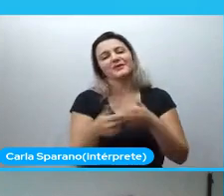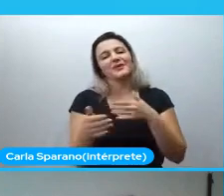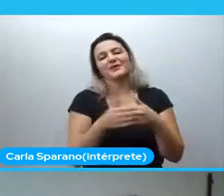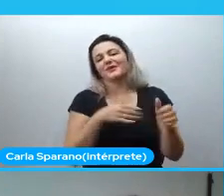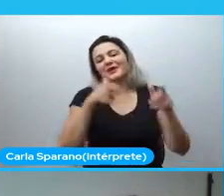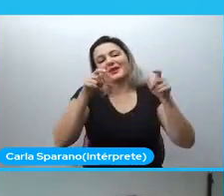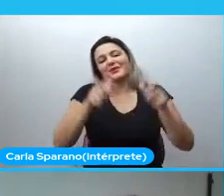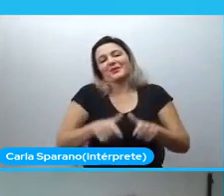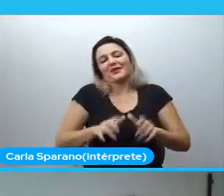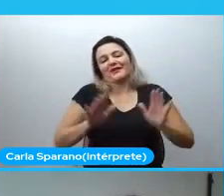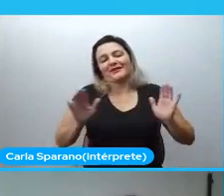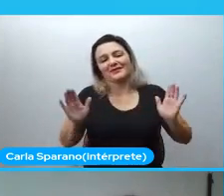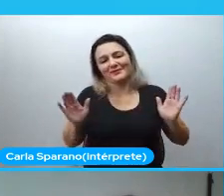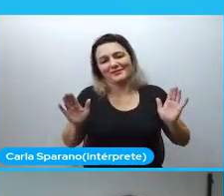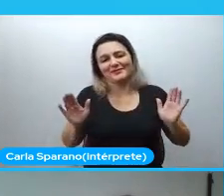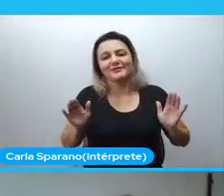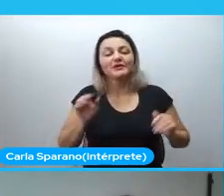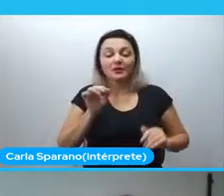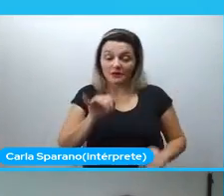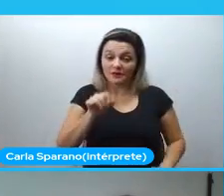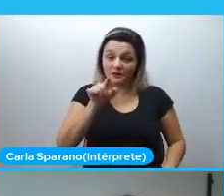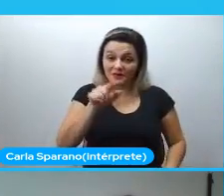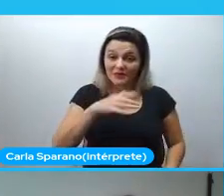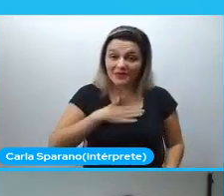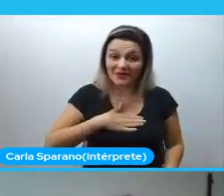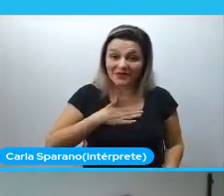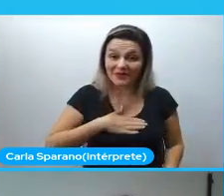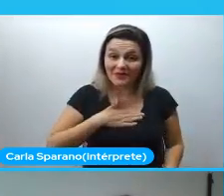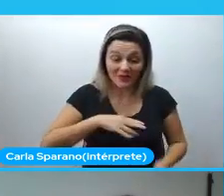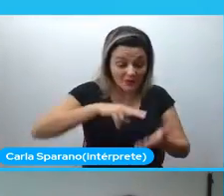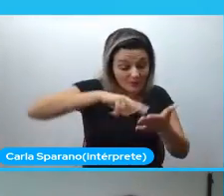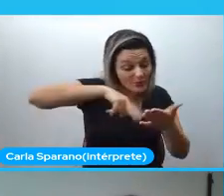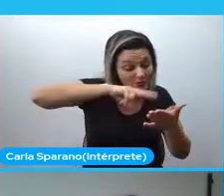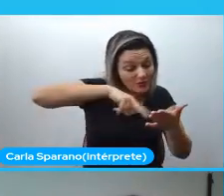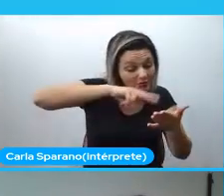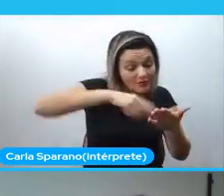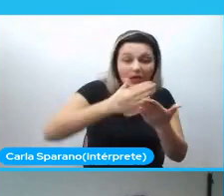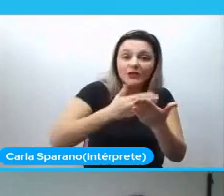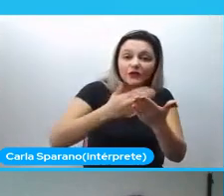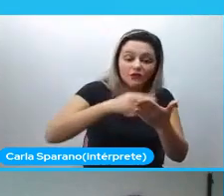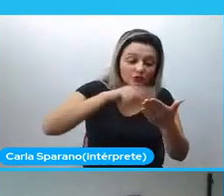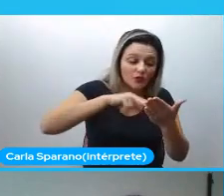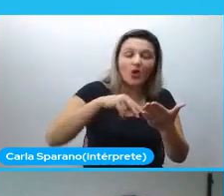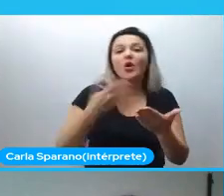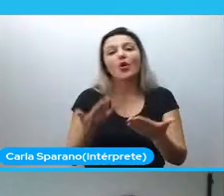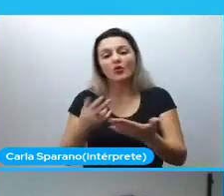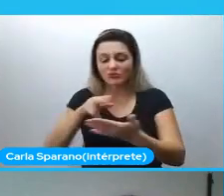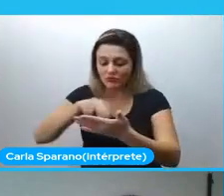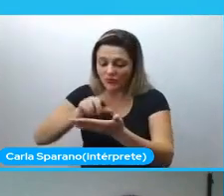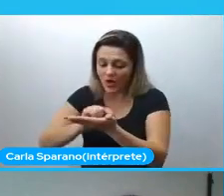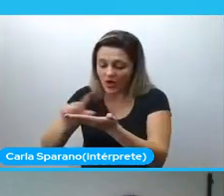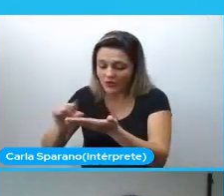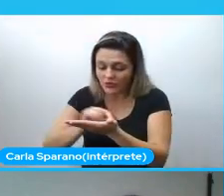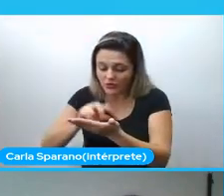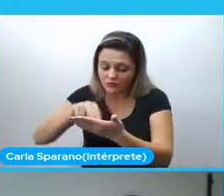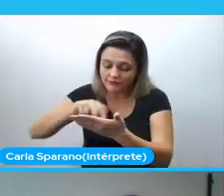em qualquer lugar. Se você gosta de ler livros, ou se você gosta de ler artigos, assistir vídeos, ou até se você